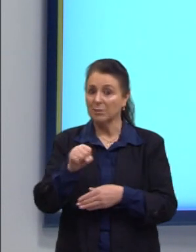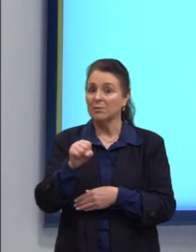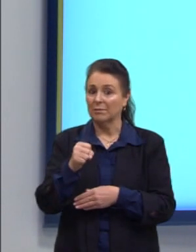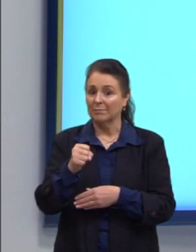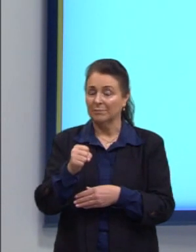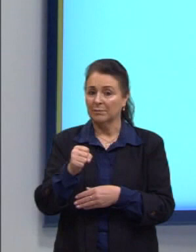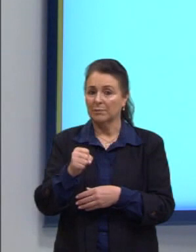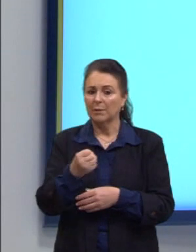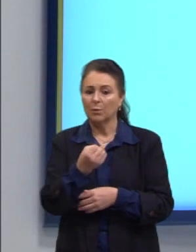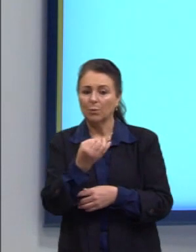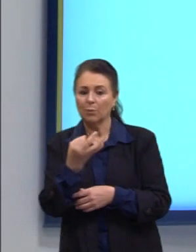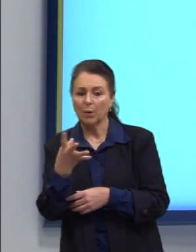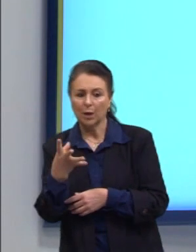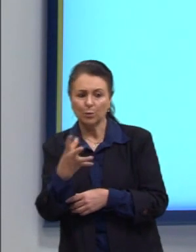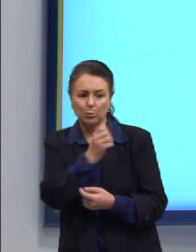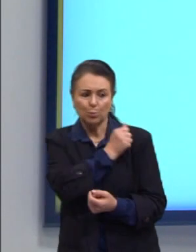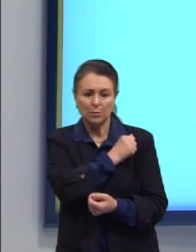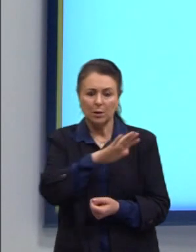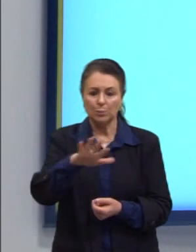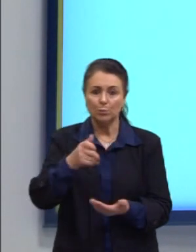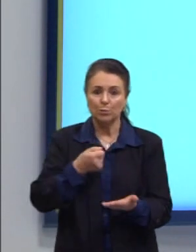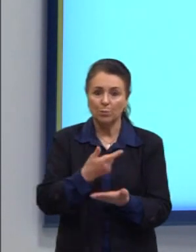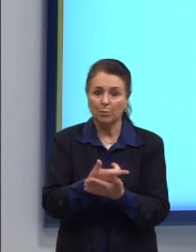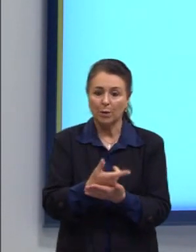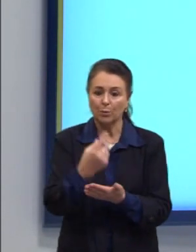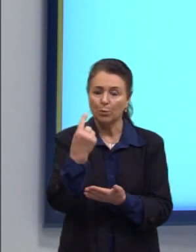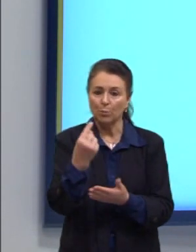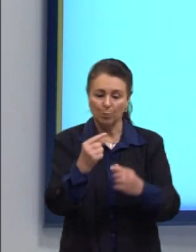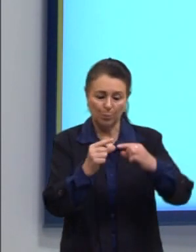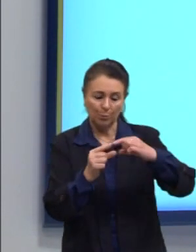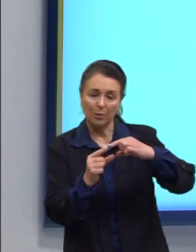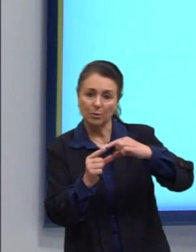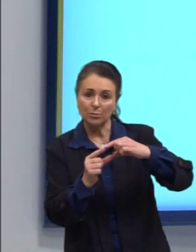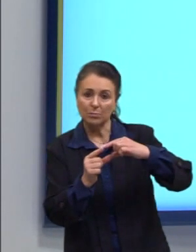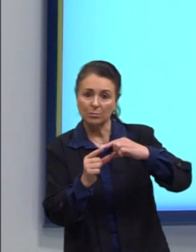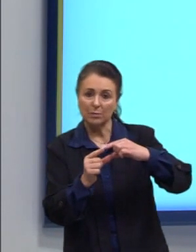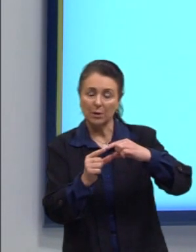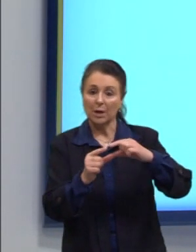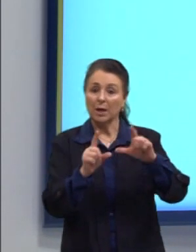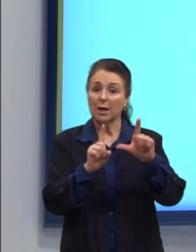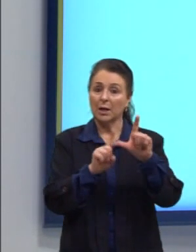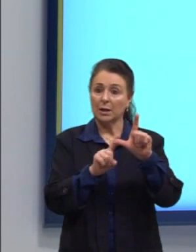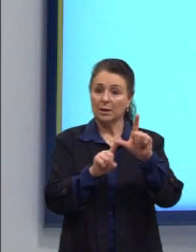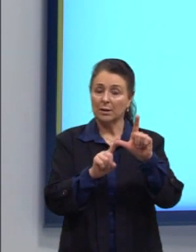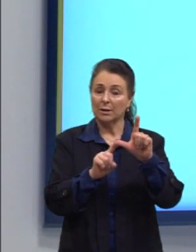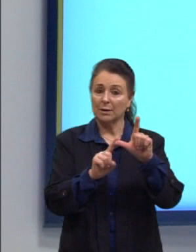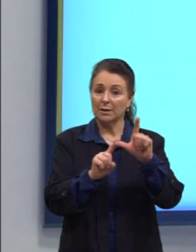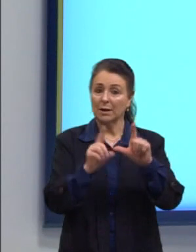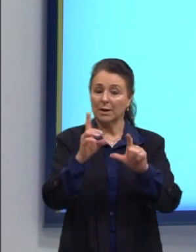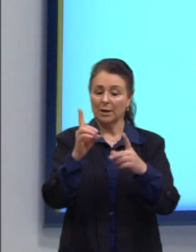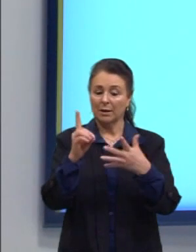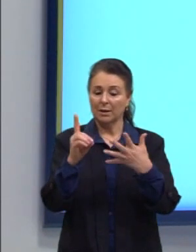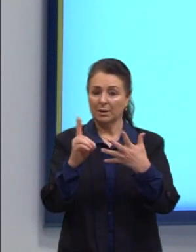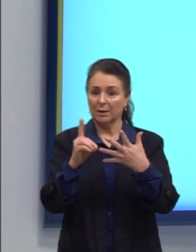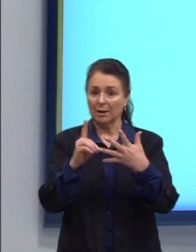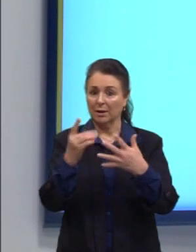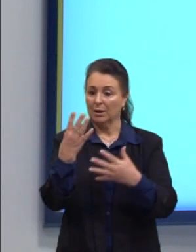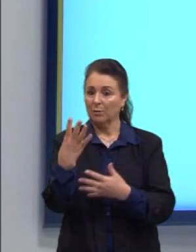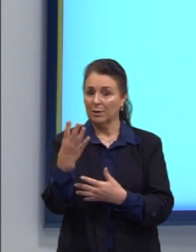Quantos alunos compraram somente um bilhete? Letra D, 48 alunos.